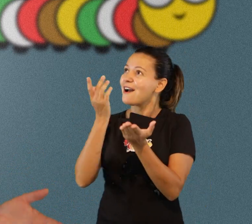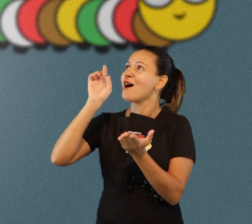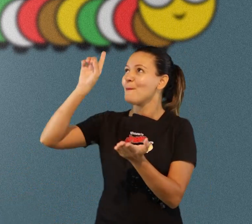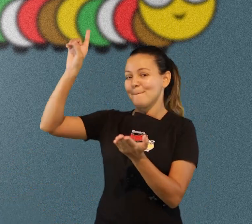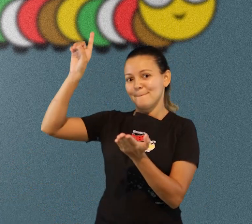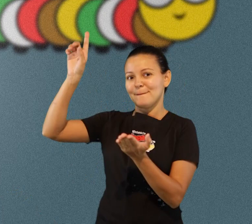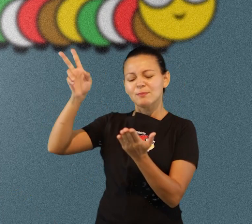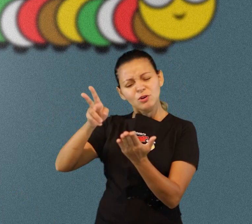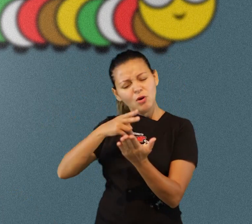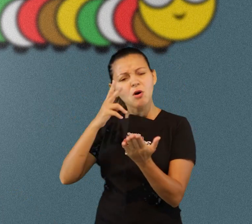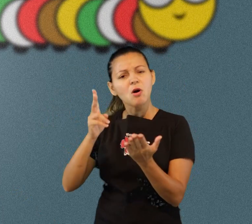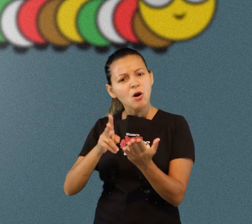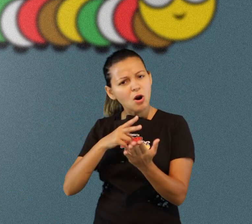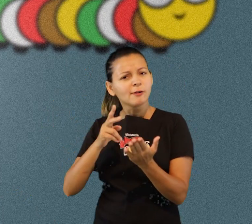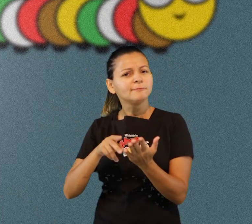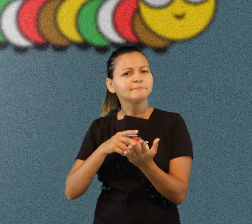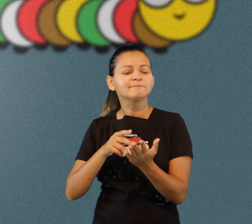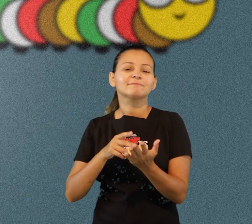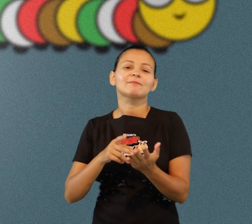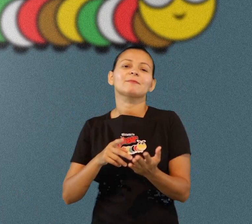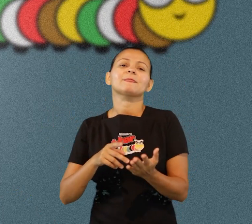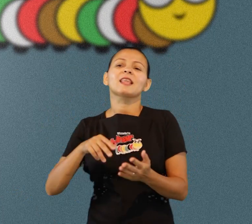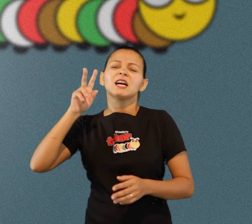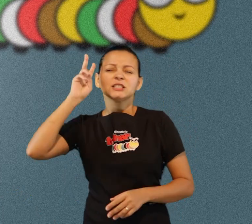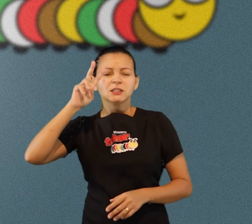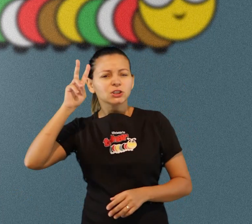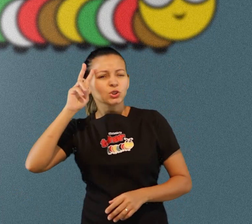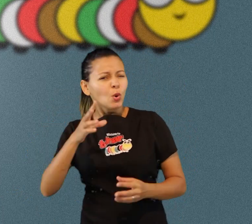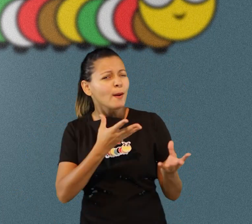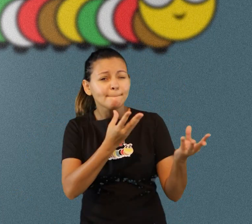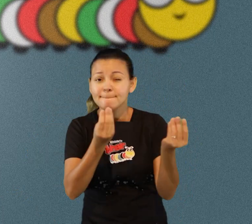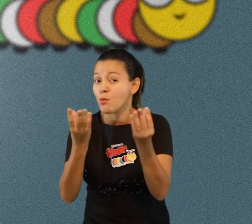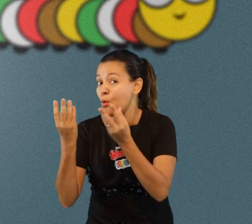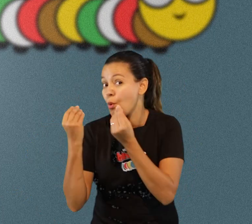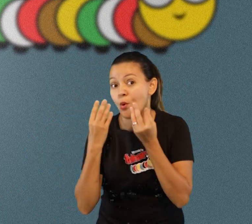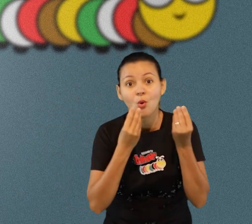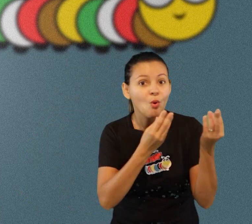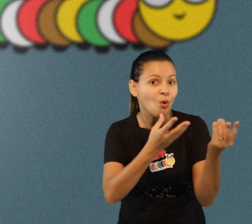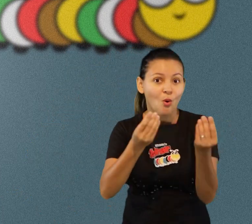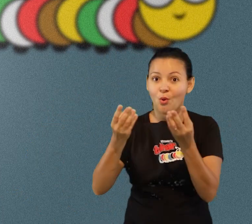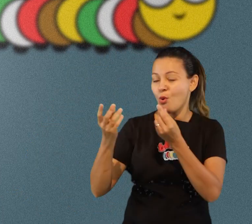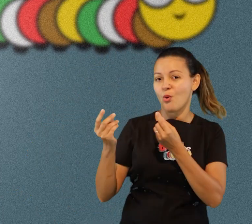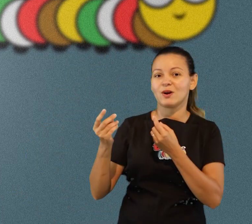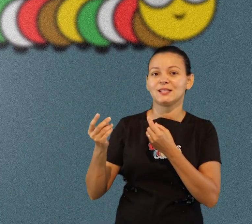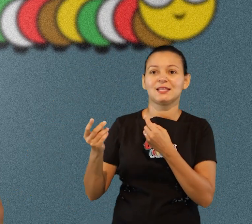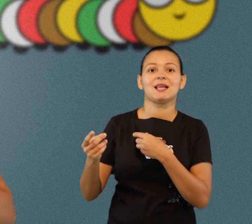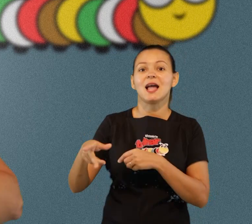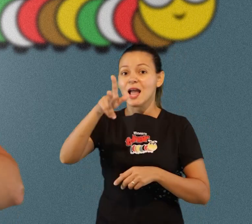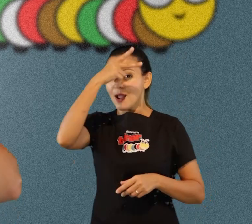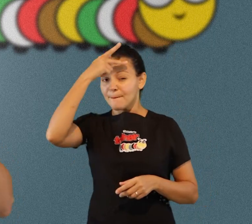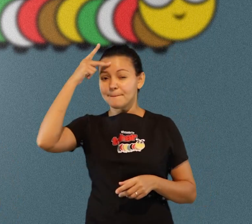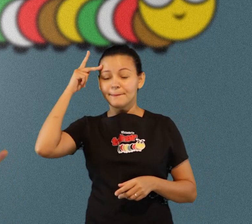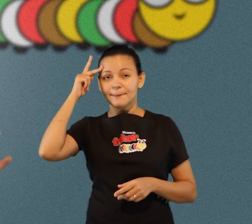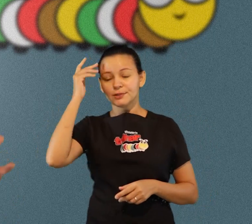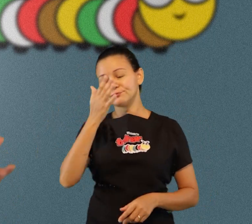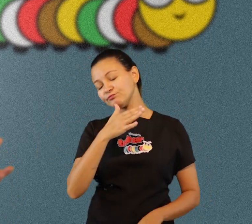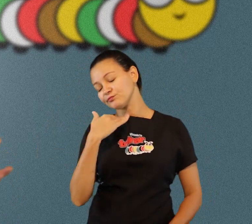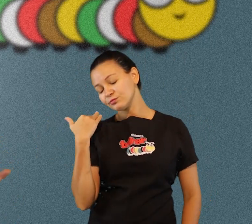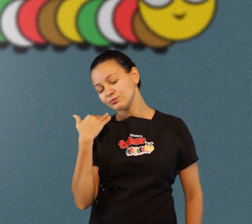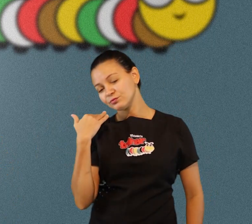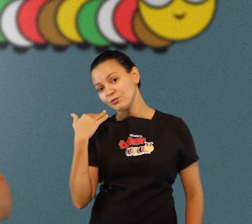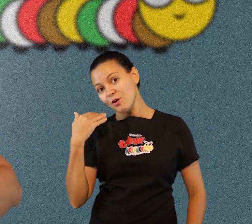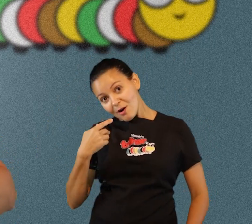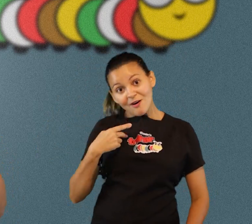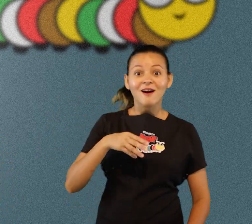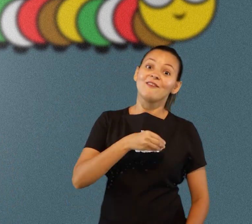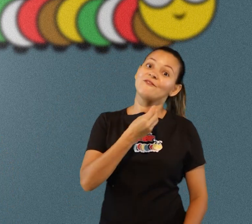histórias de pessoas algumas que já até tinham morrido e voltaram a vida e voltaram a alegria